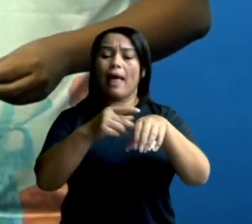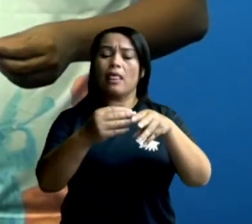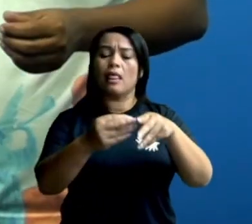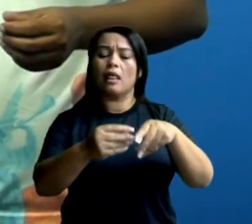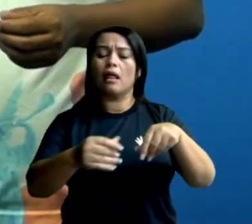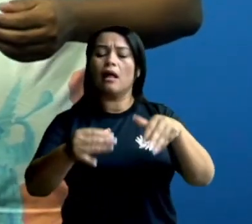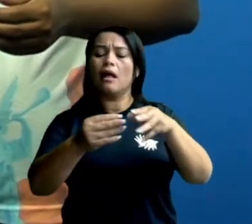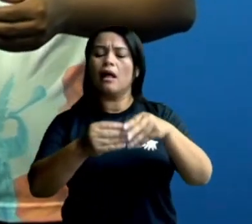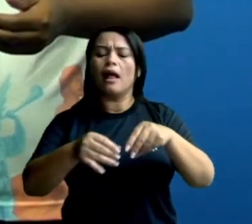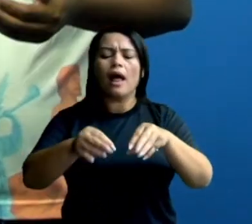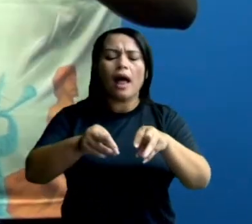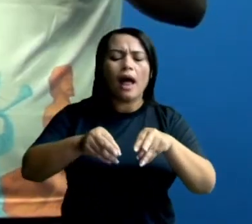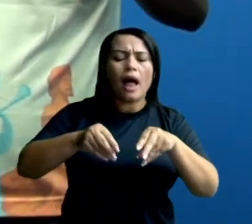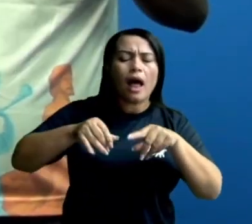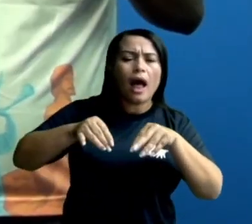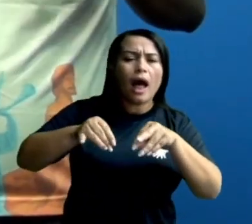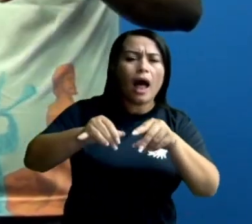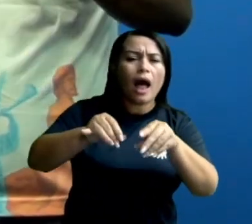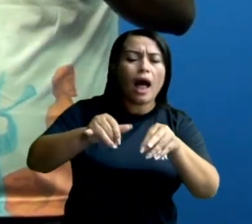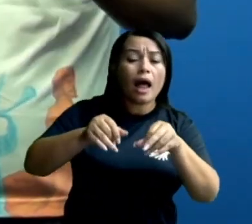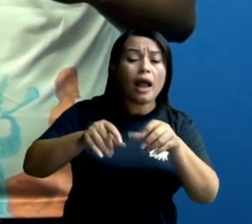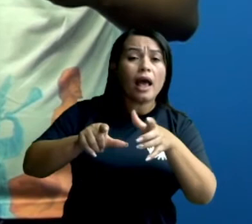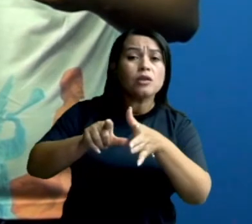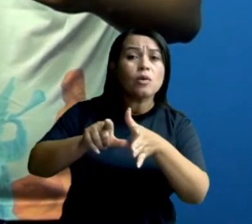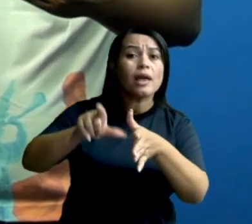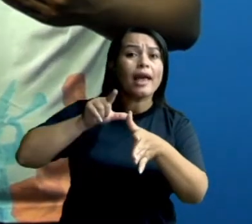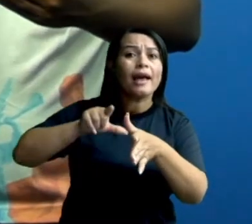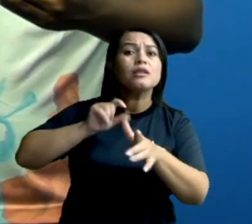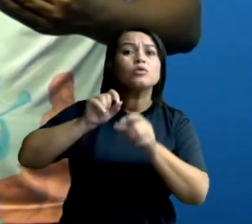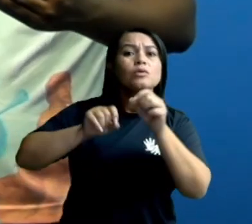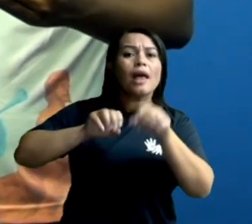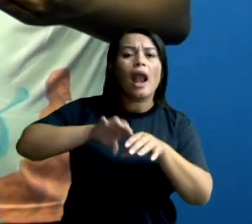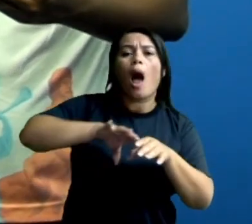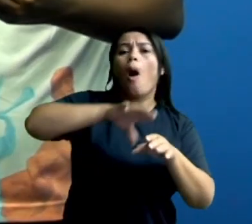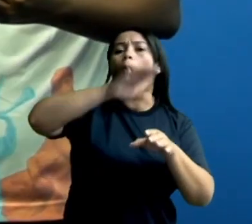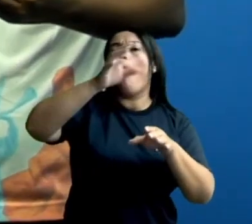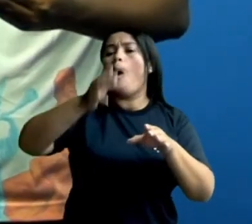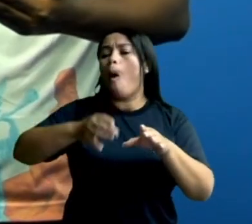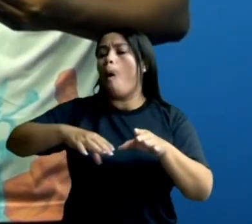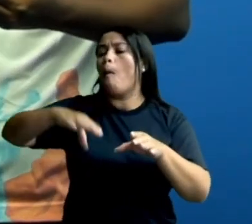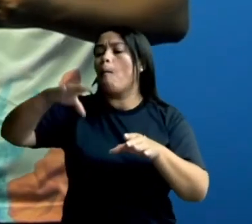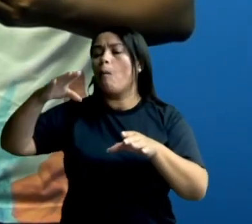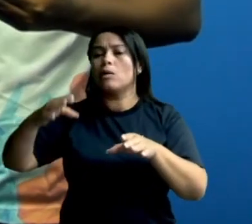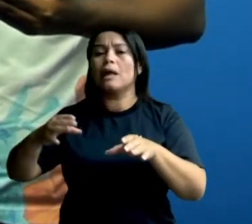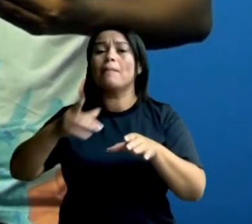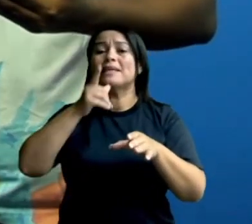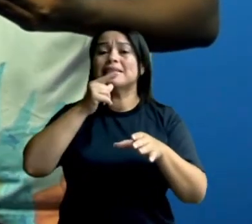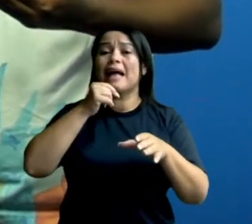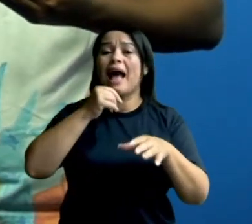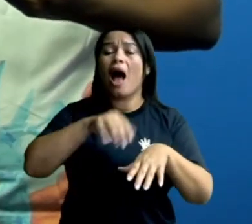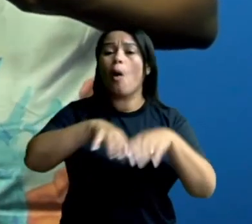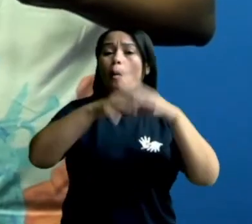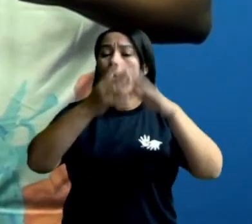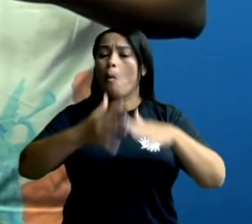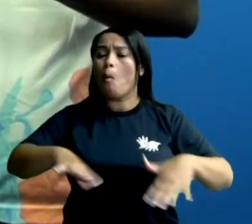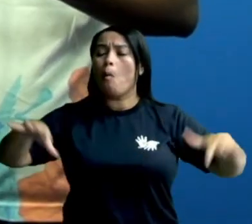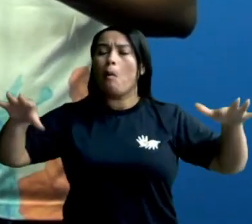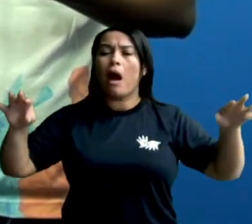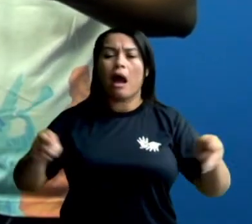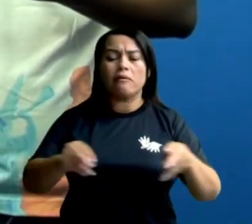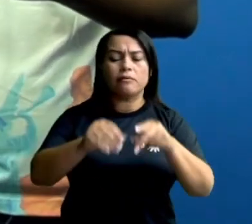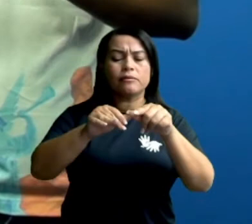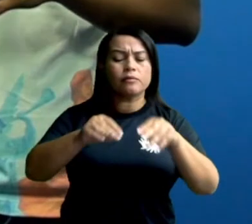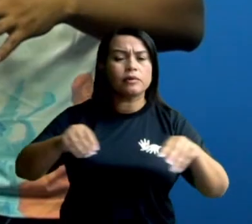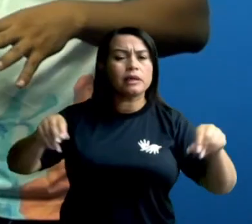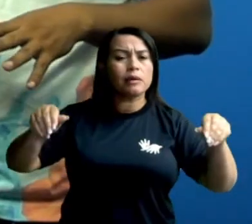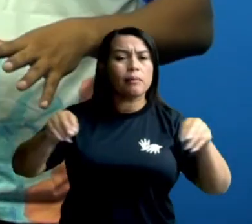observa, bem fininha, há milhões de anos eram montanhas em que a ação das águas das ondas do mar batendo nelas foram quebrando essas